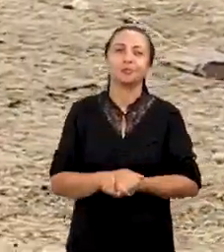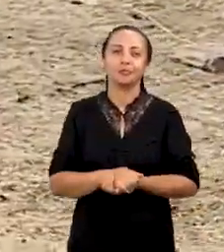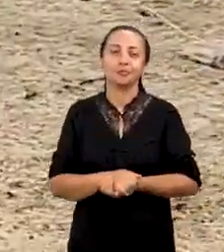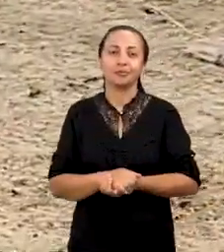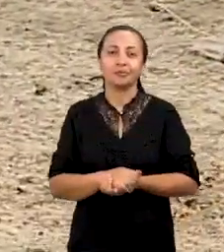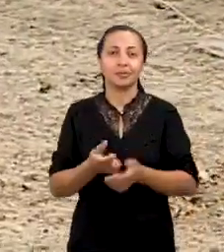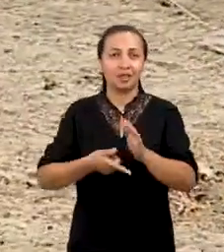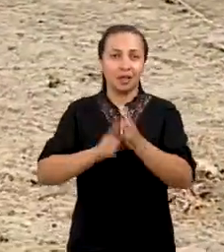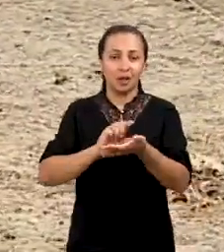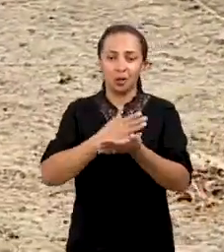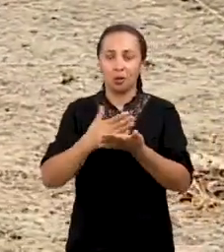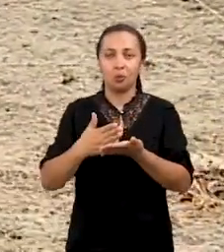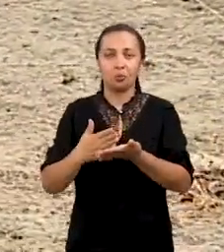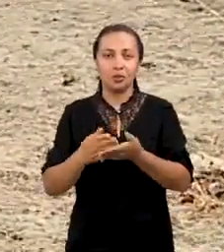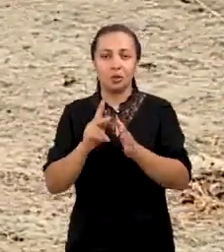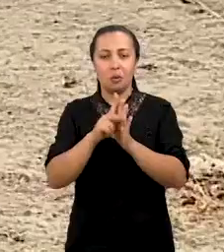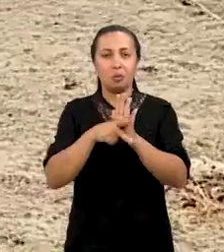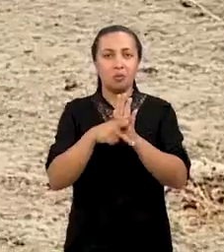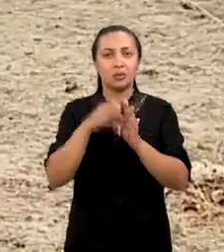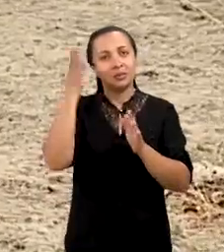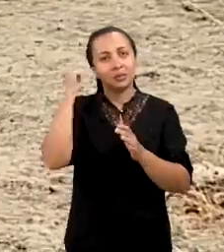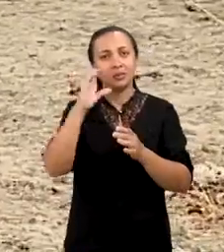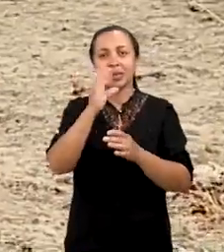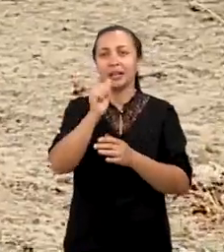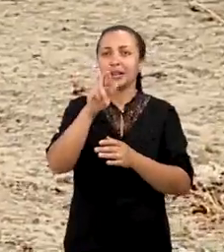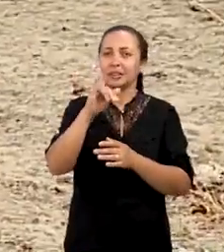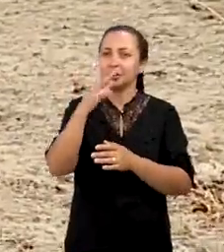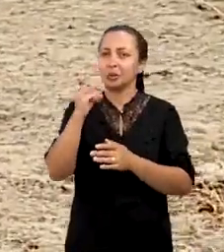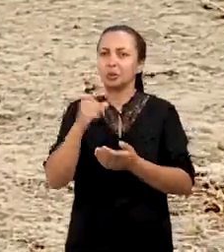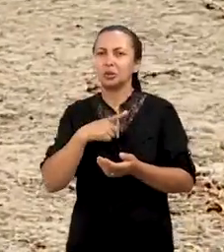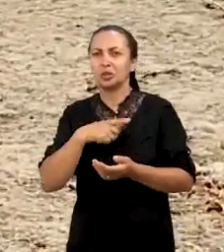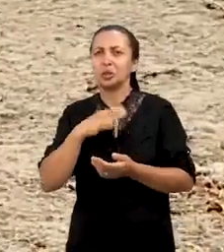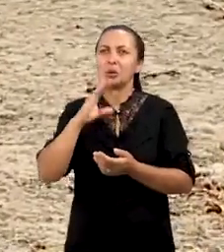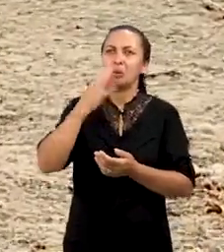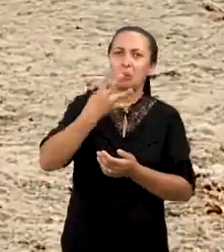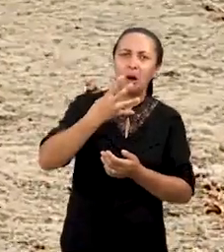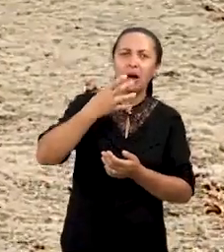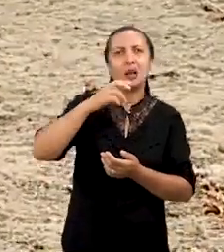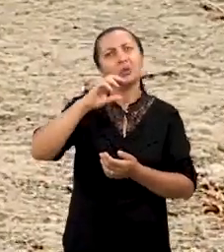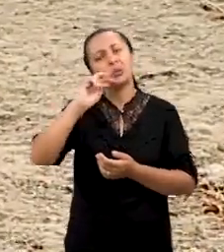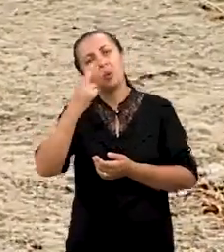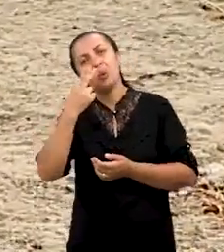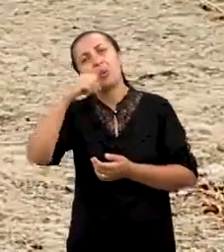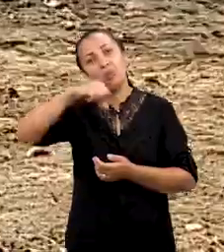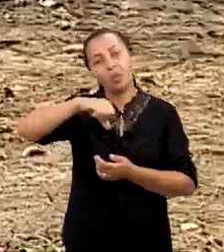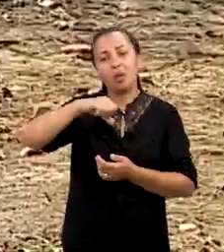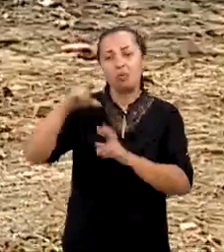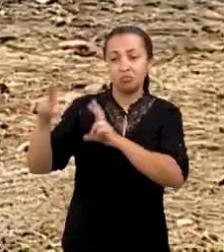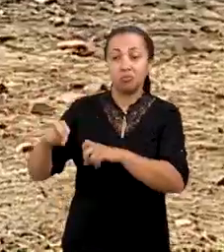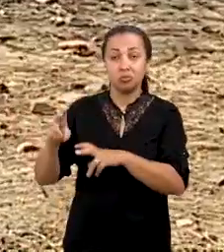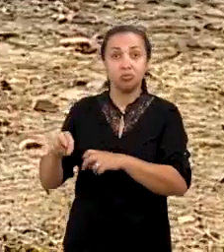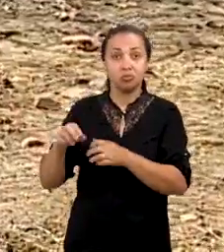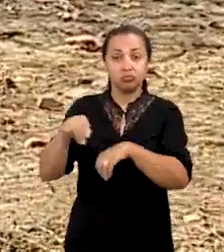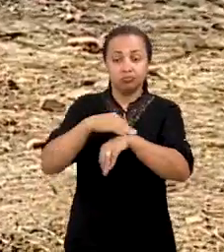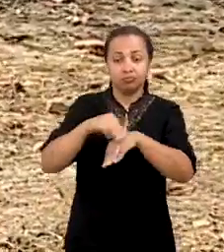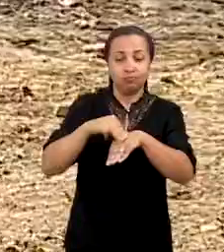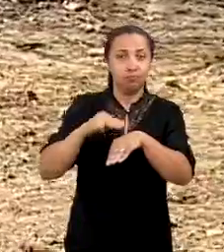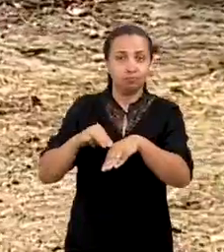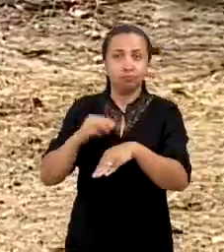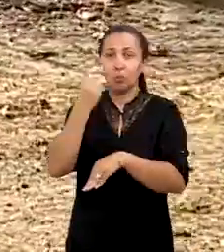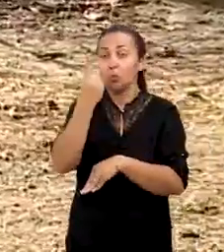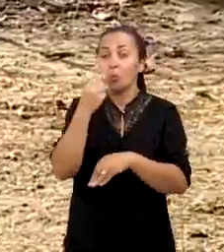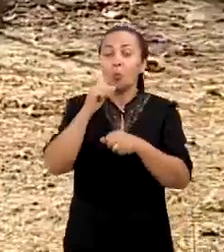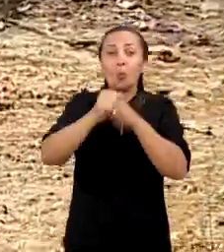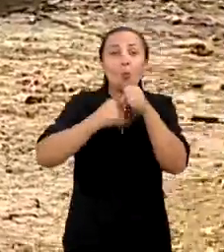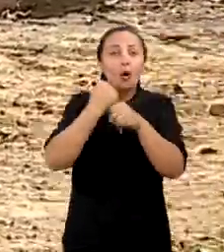iniciar o projeto, sabia-se que Caicó tinha algo entre 4 e 9 sítios arqueológicos. Em um ano de pesquisa,